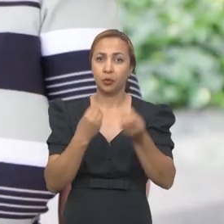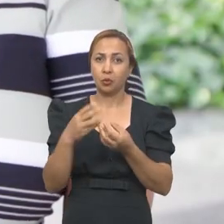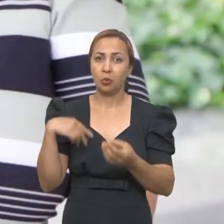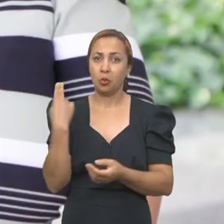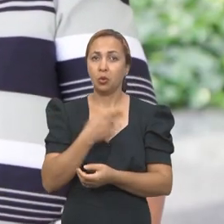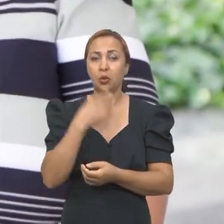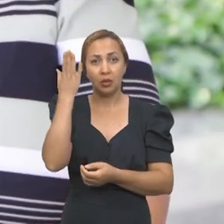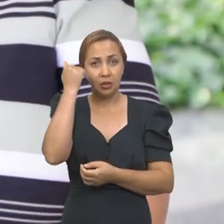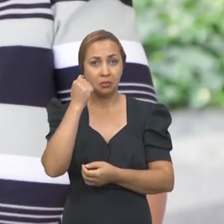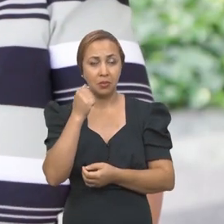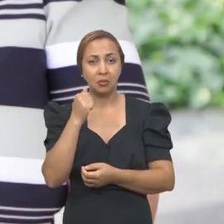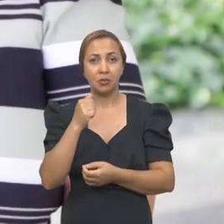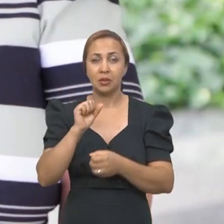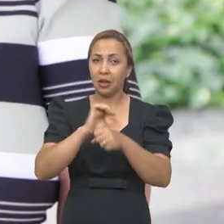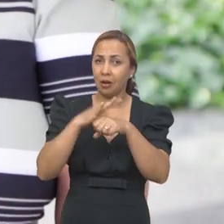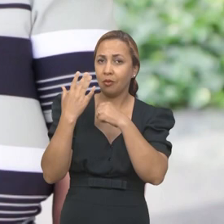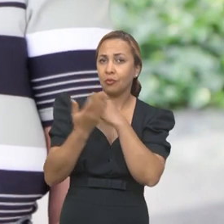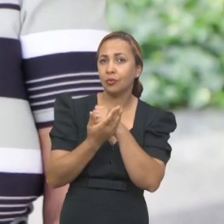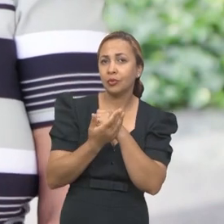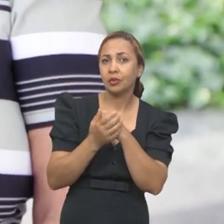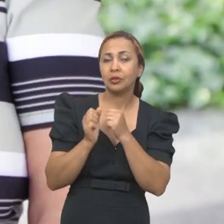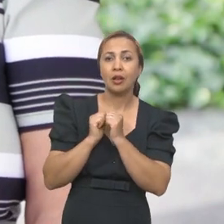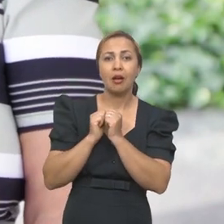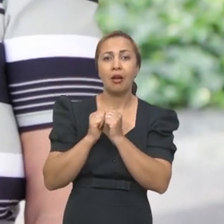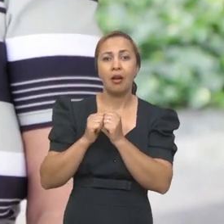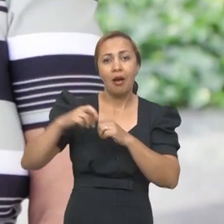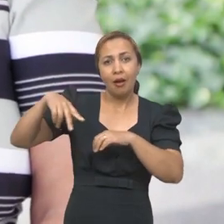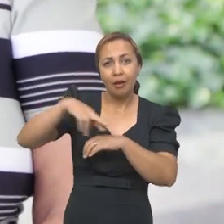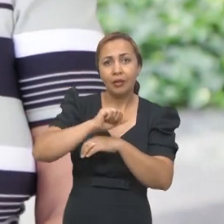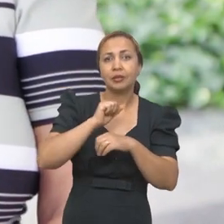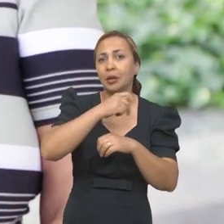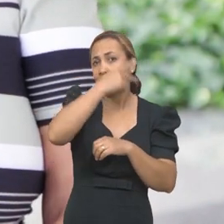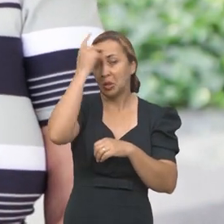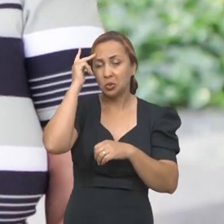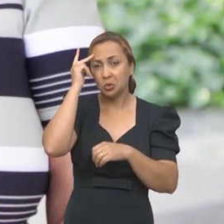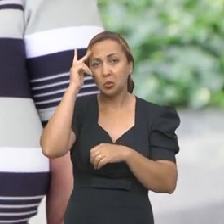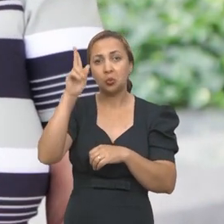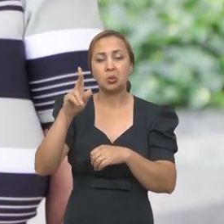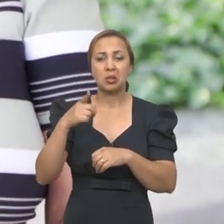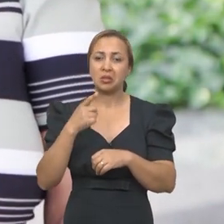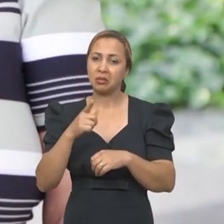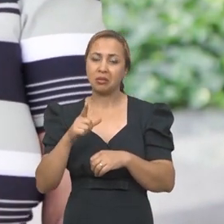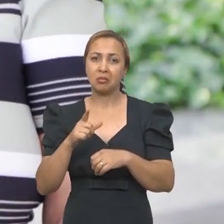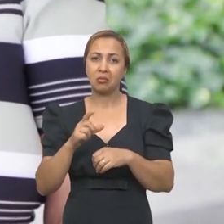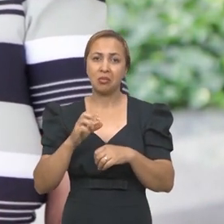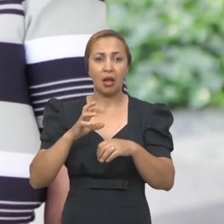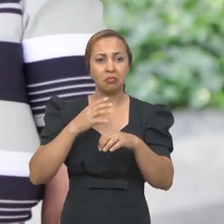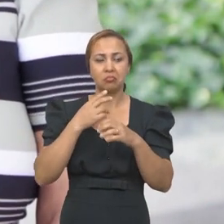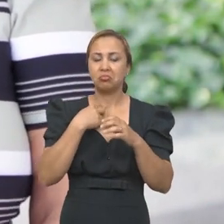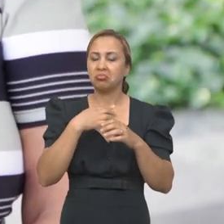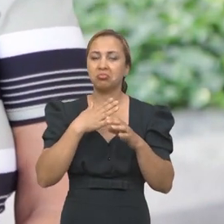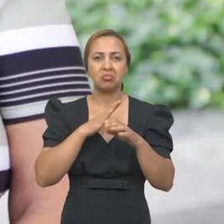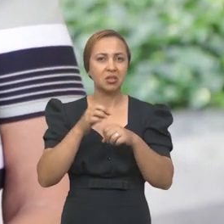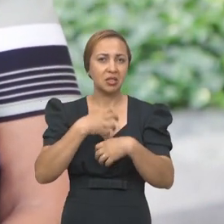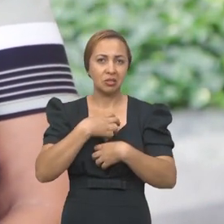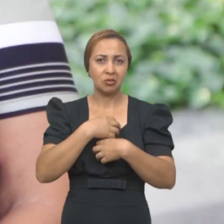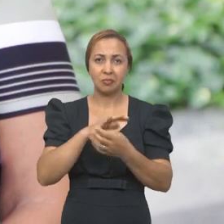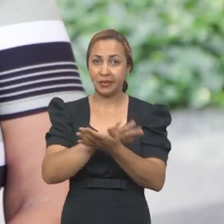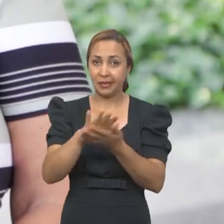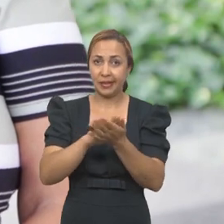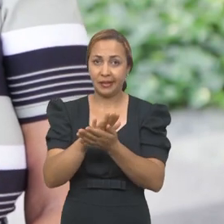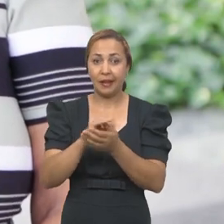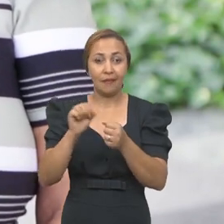nós sabemos que a Covid cursa com indivíduos que podem estar infectados e não apresentar sintomas, nós